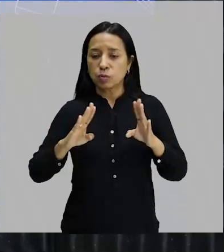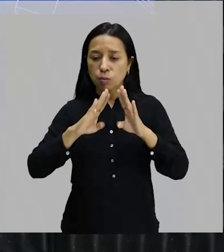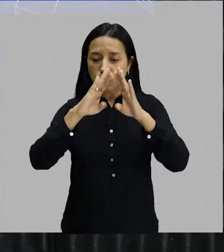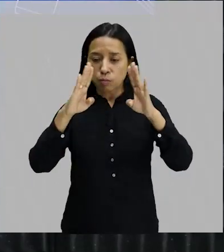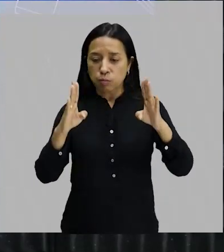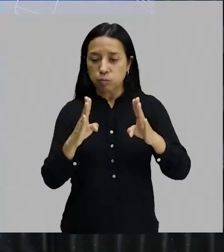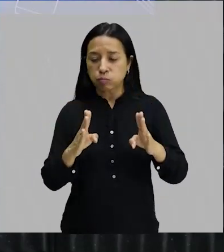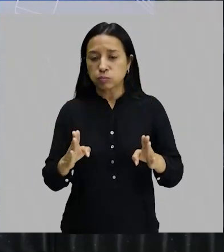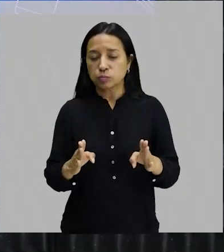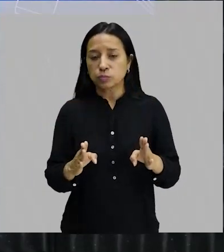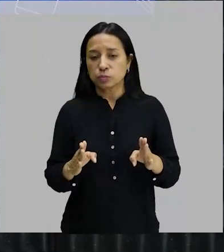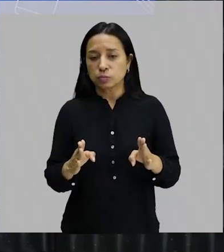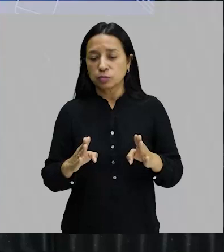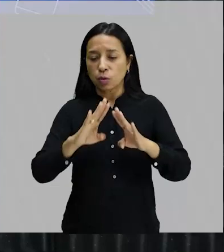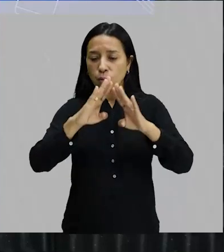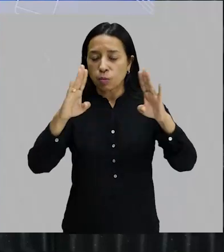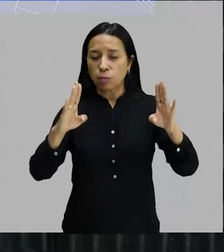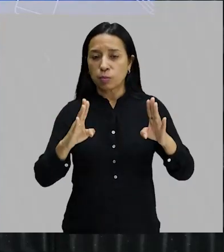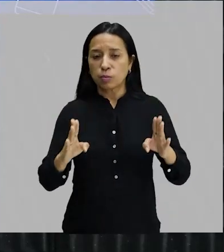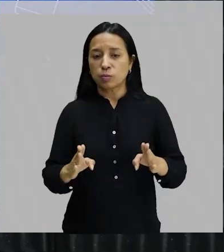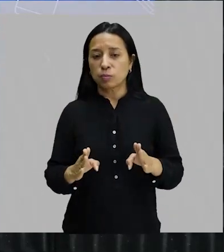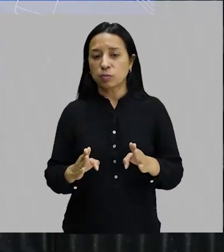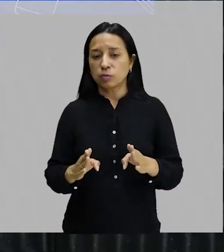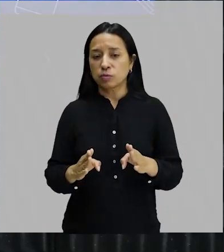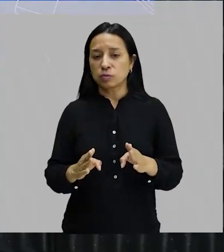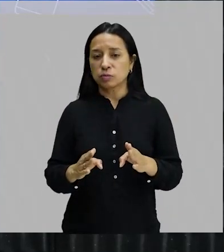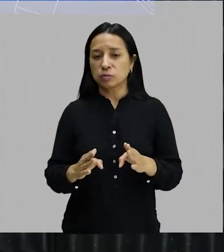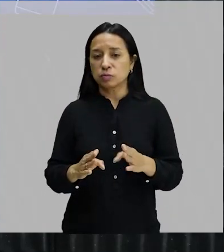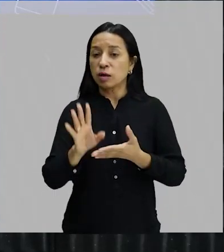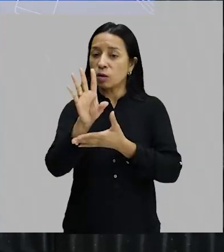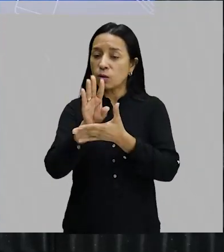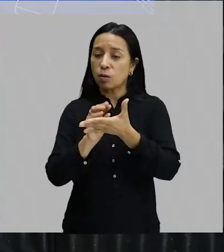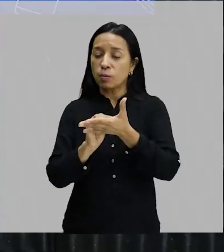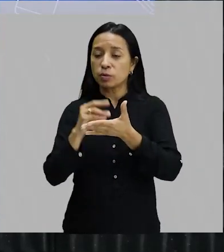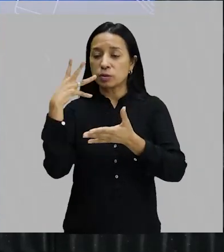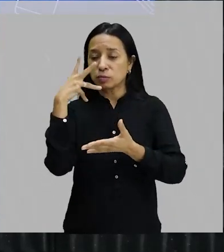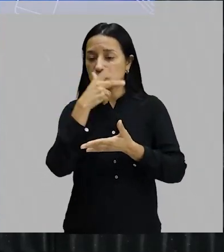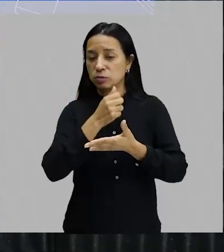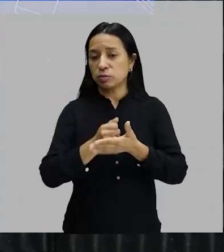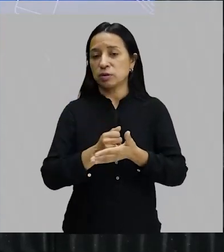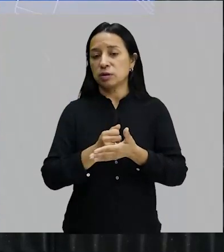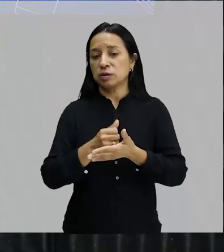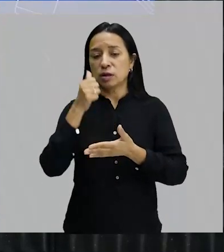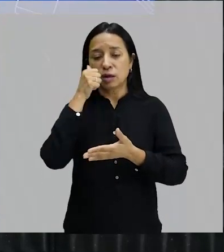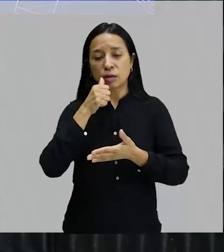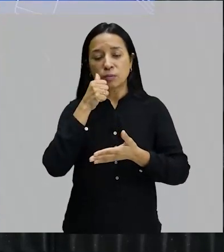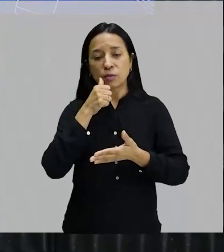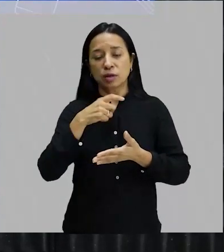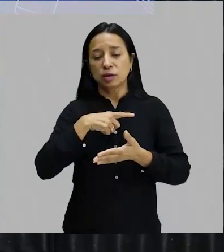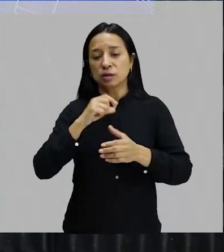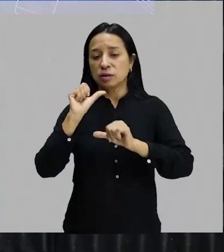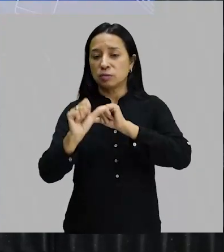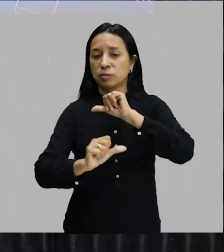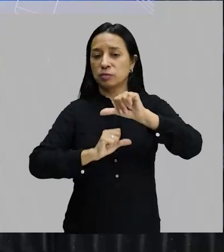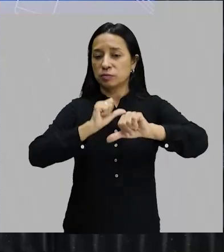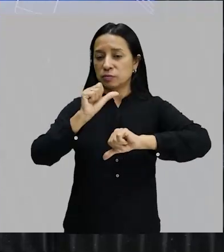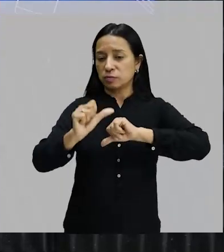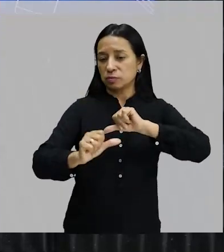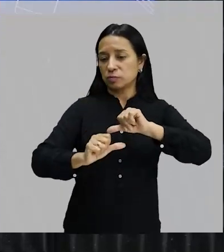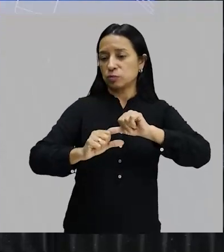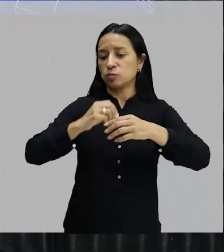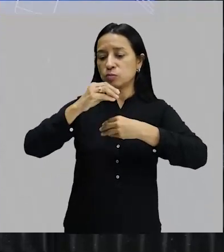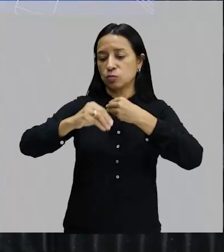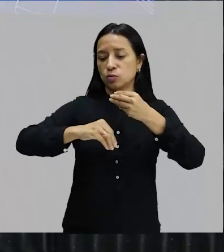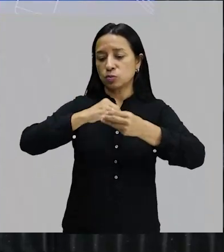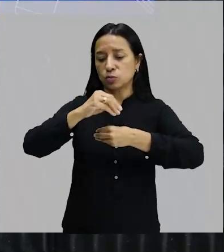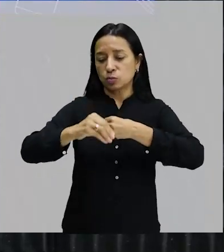volumoso. E esse padrão de beleza, esta mulher que tem, passa pelo processo de mestiçagem entre